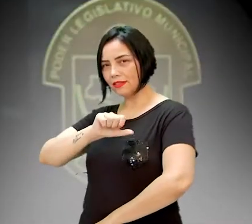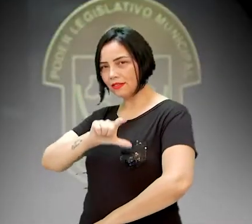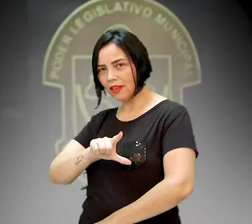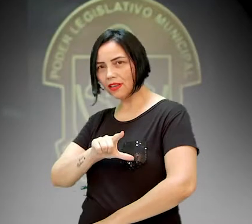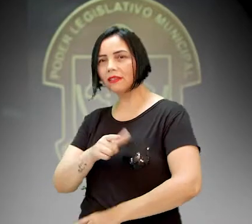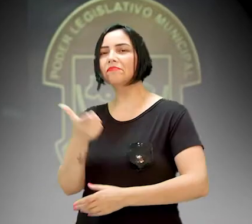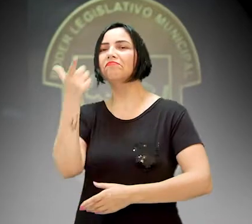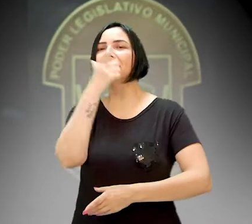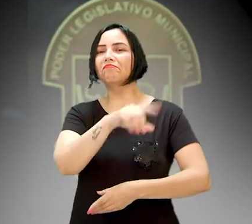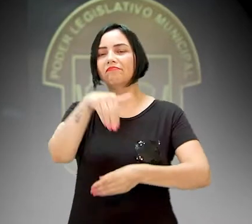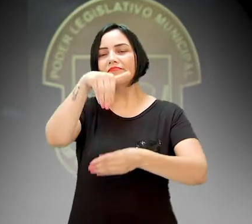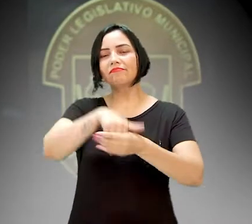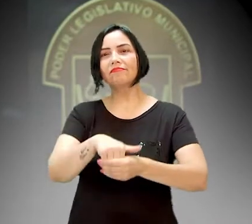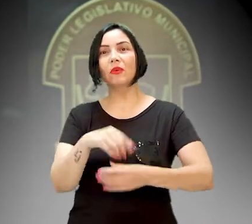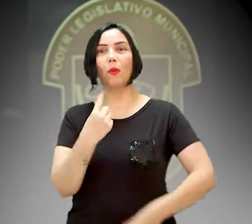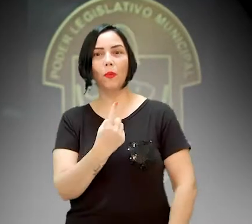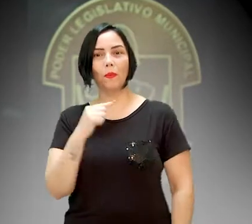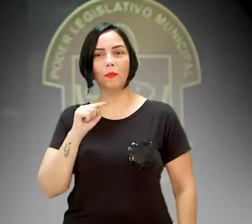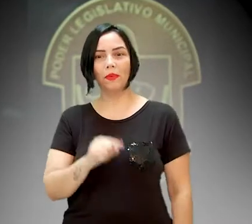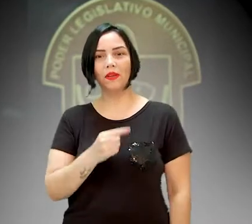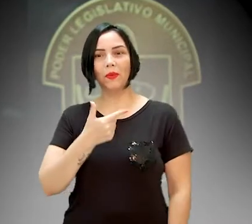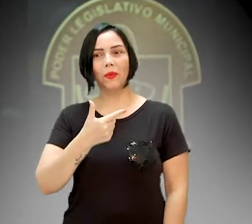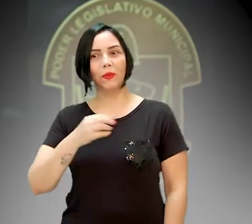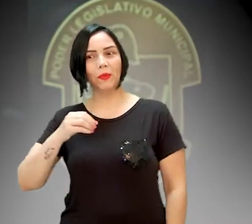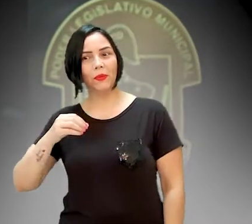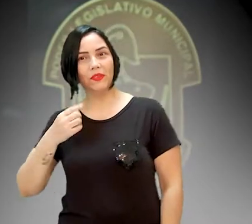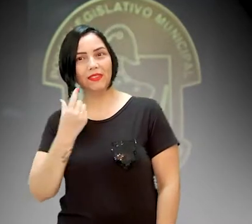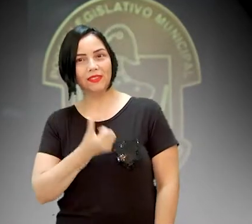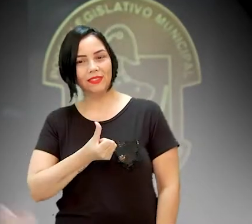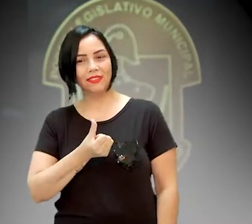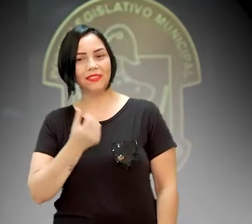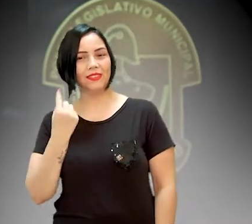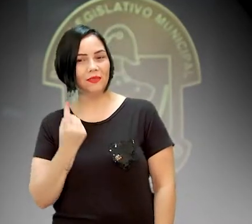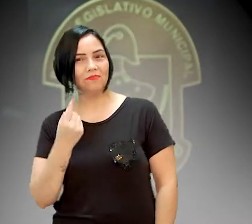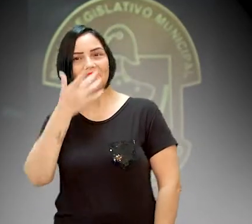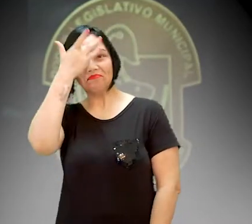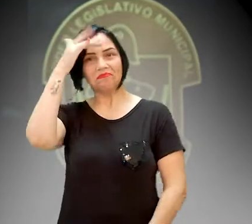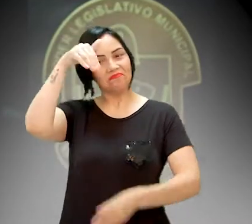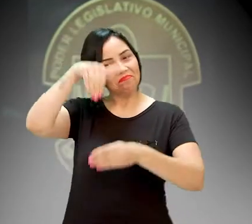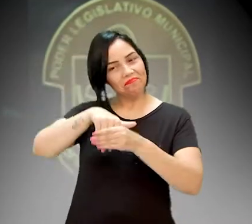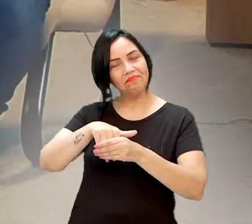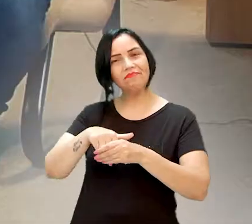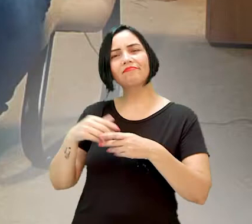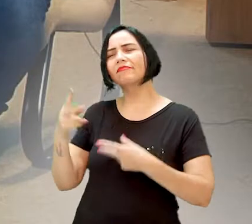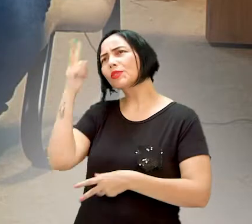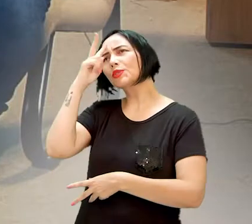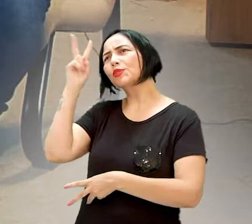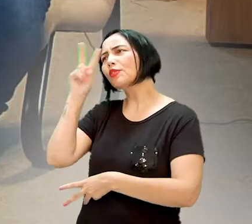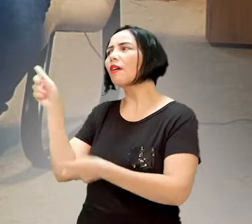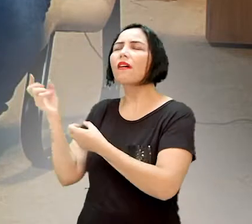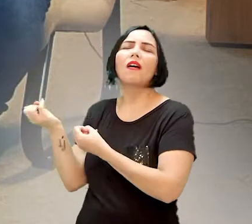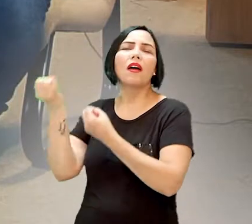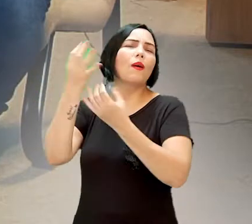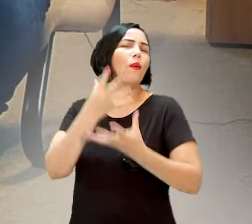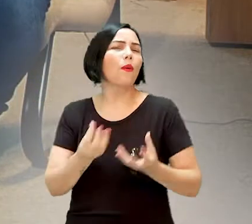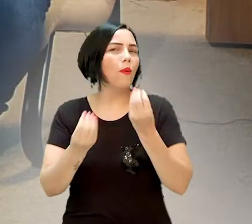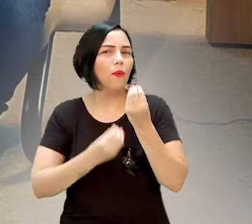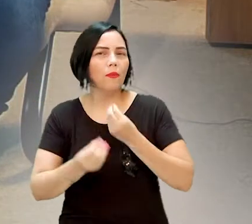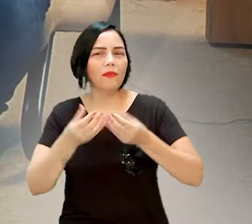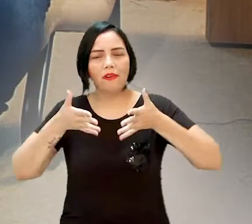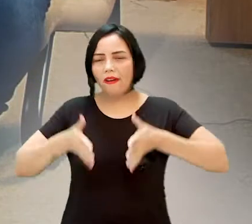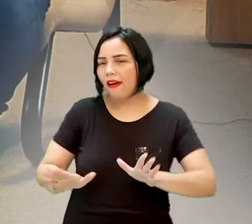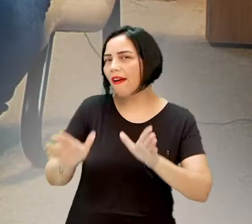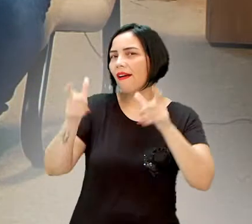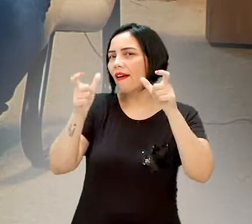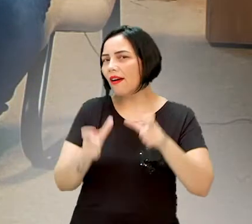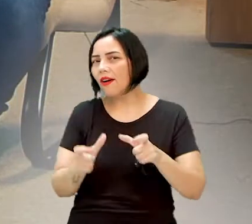.261 votos e a gente vai saber um pouco da história dele, conhecer um pouco o Jefferson. Jefferson, conta para a gente quem é você, de onde você